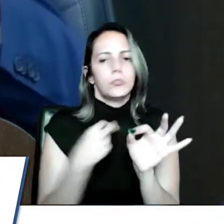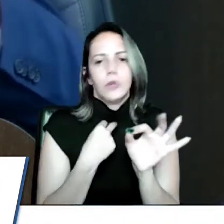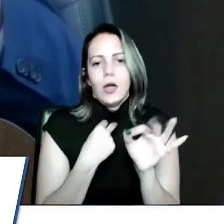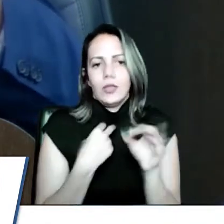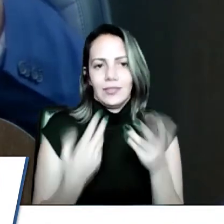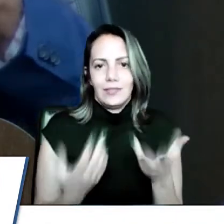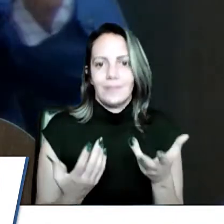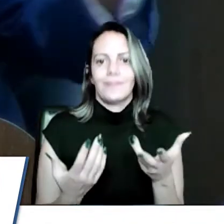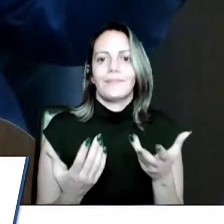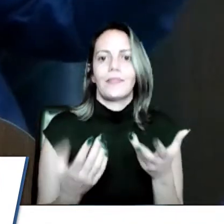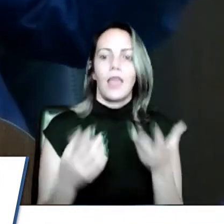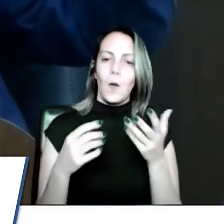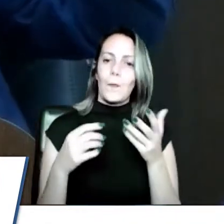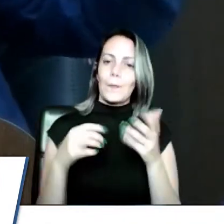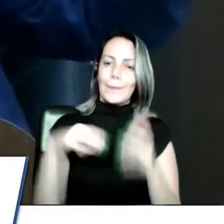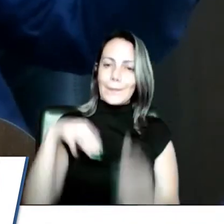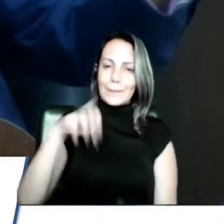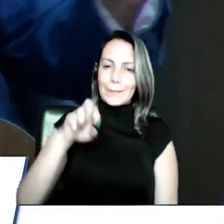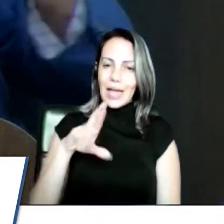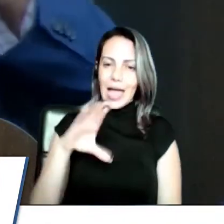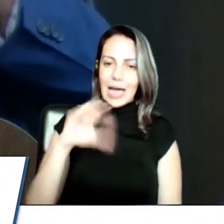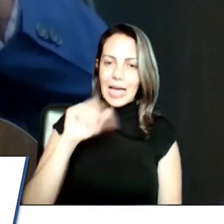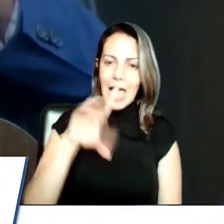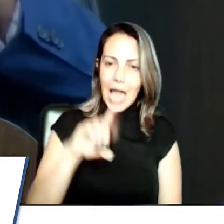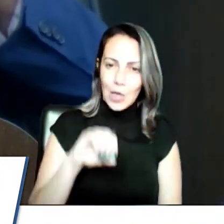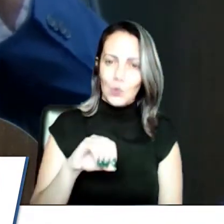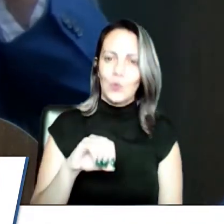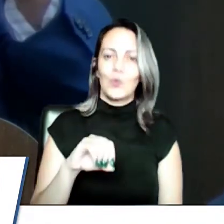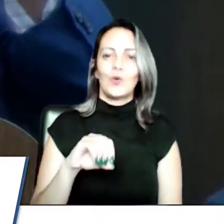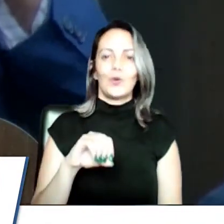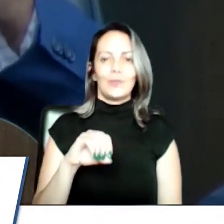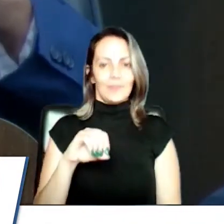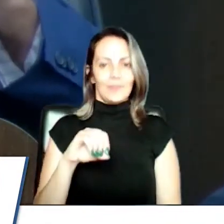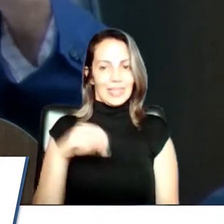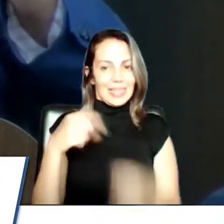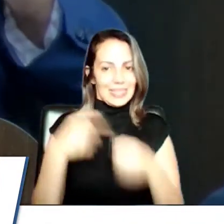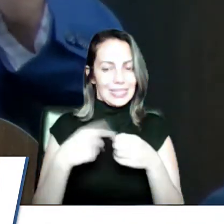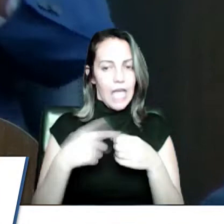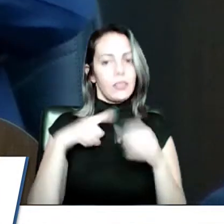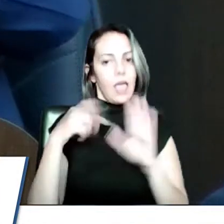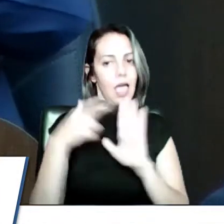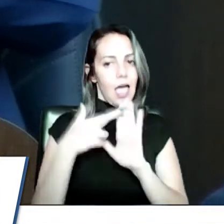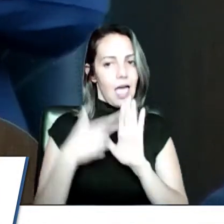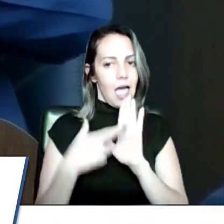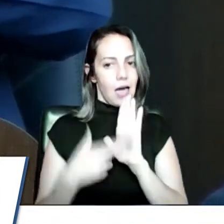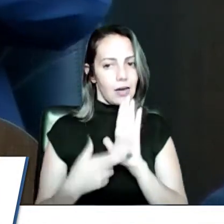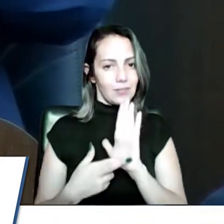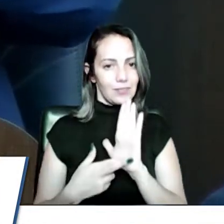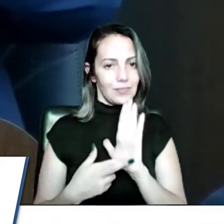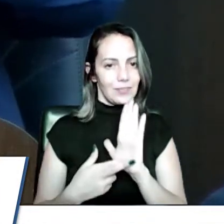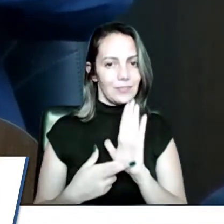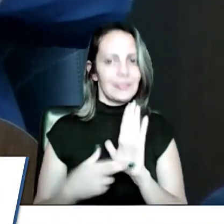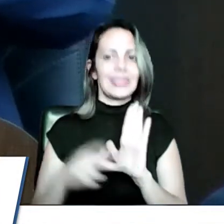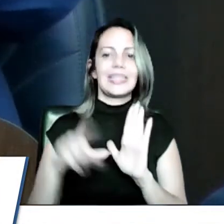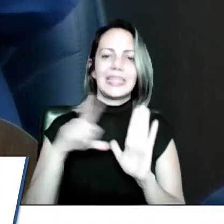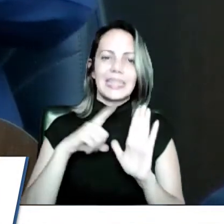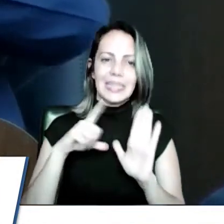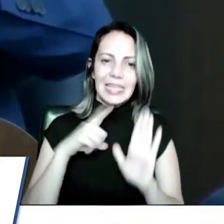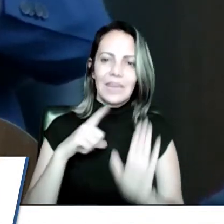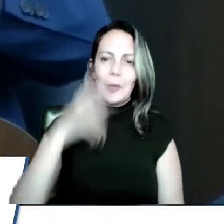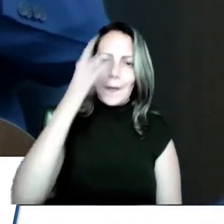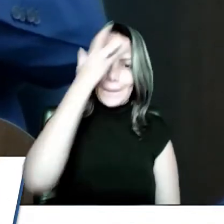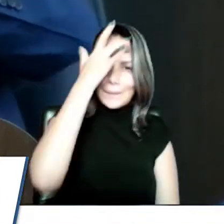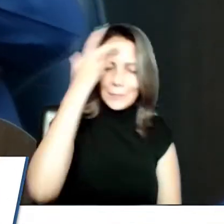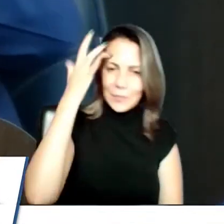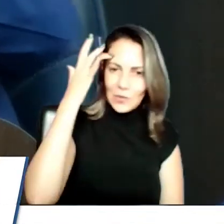regras. E quando veio vários, o pessoal da pracinha aqui falou, está sendo passado para outro, o outro está